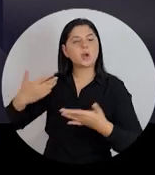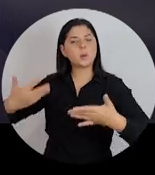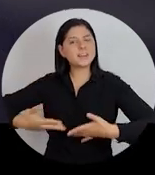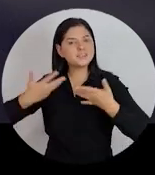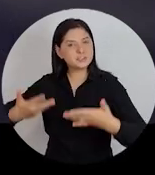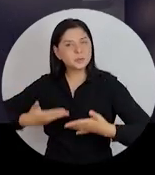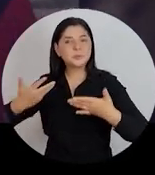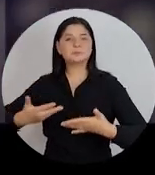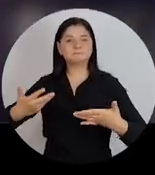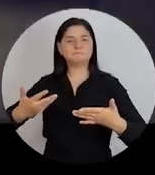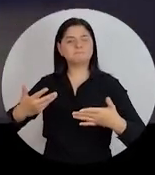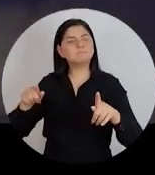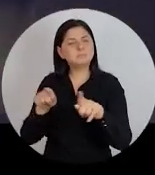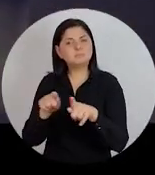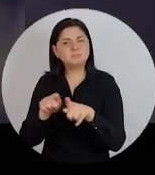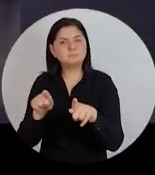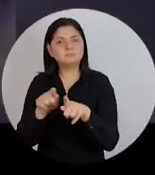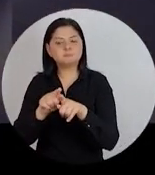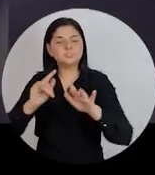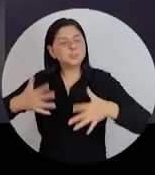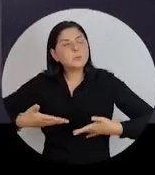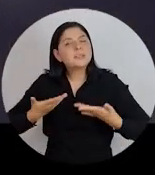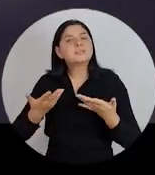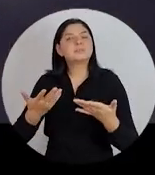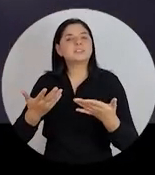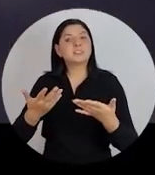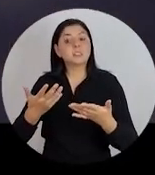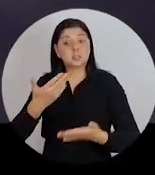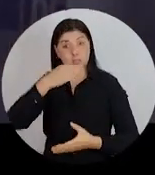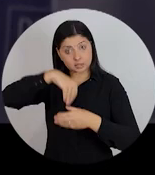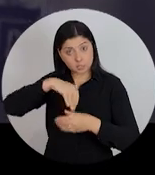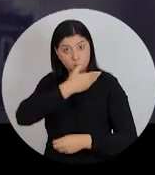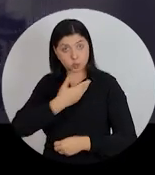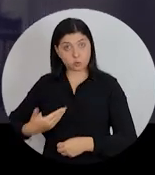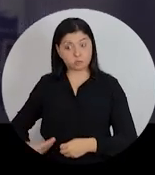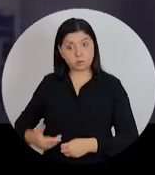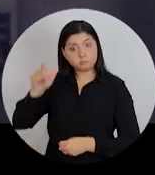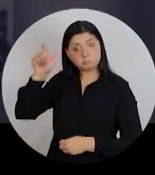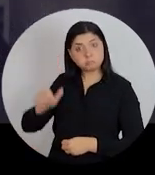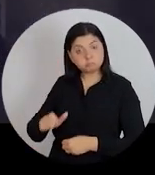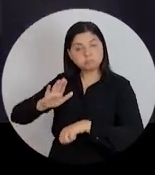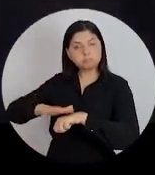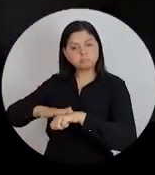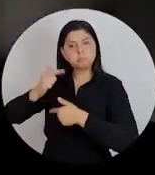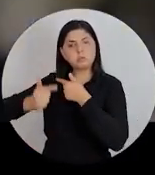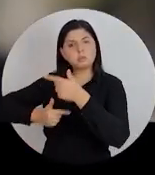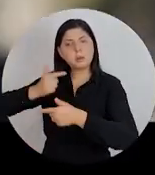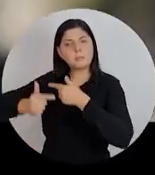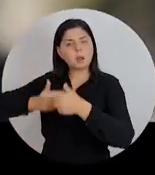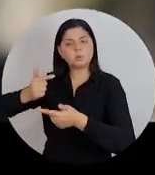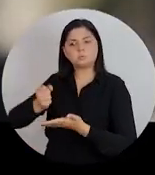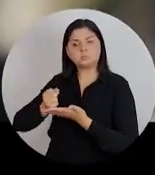incentivadora e até em muitos momentos uma inspiradora. E dentro do governo, ela é uma voluntária. Ela trabalha